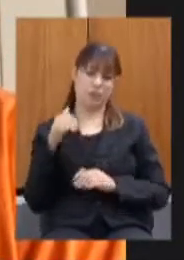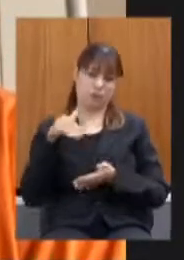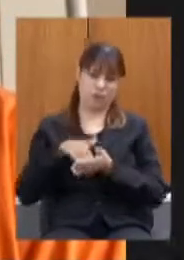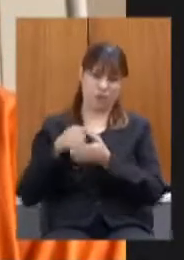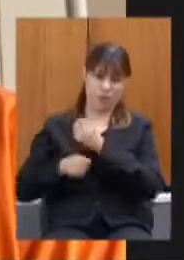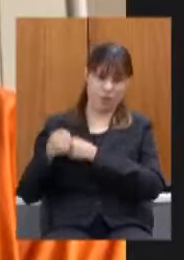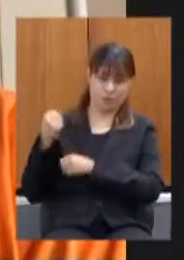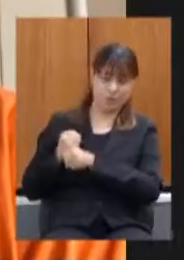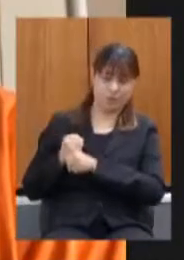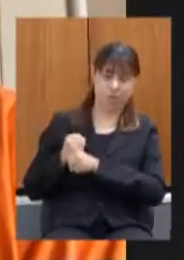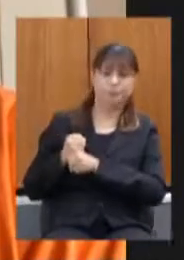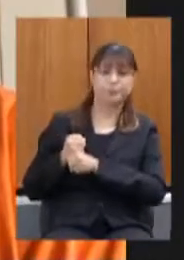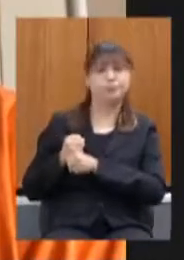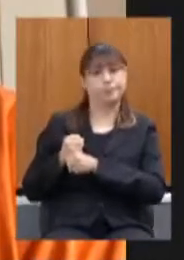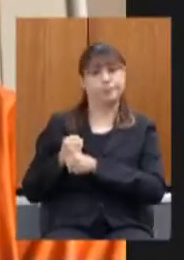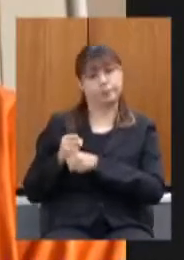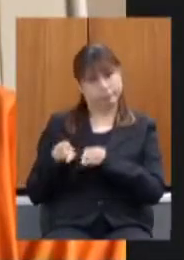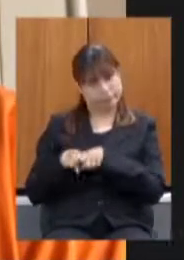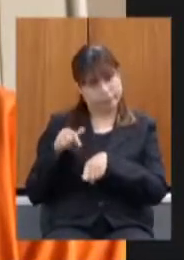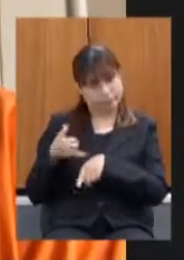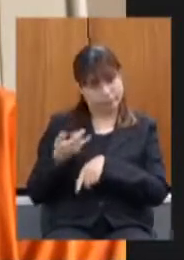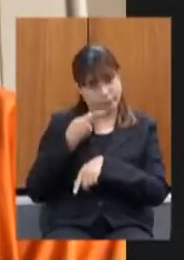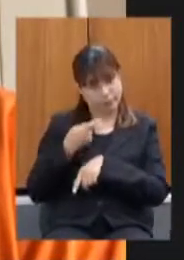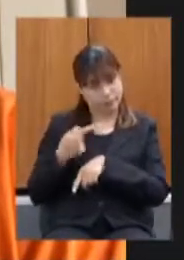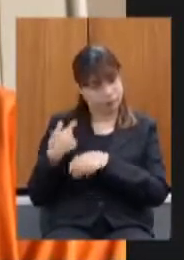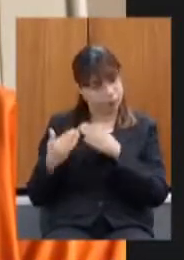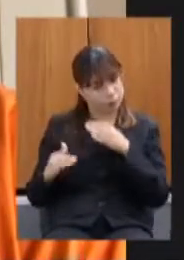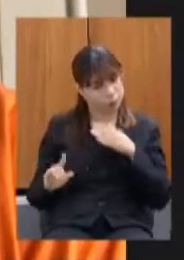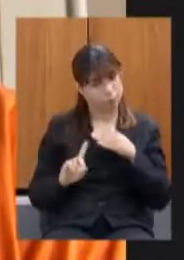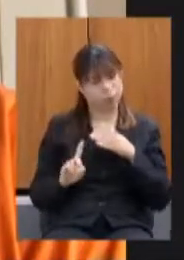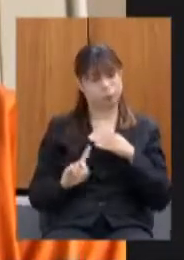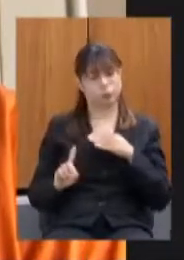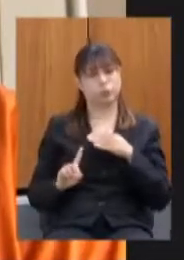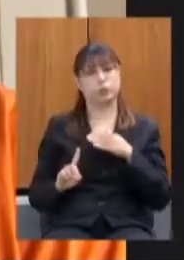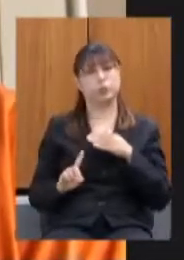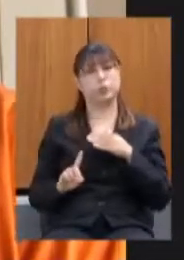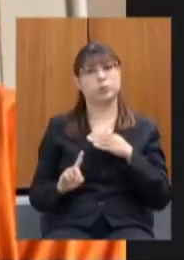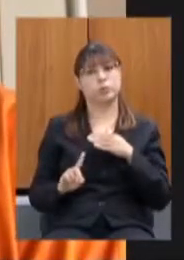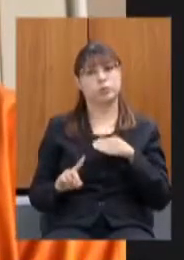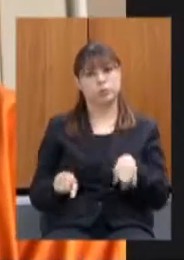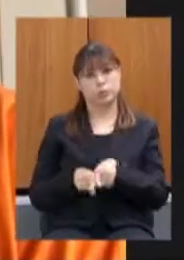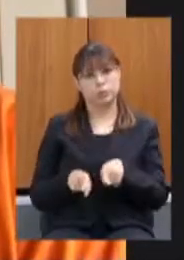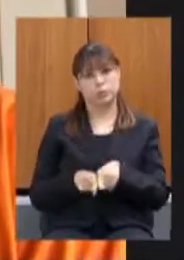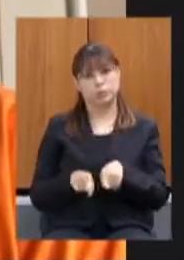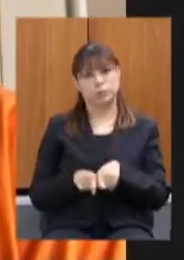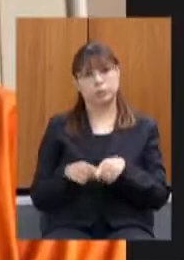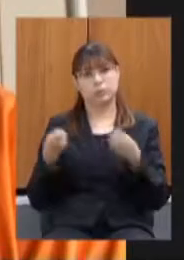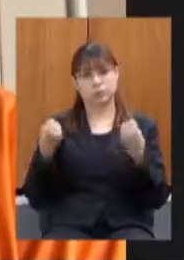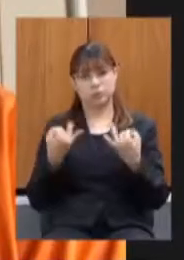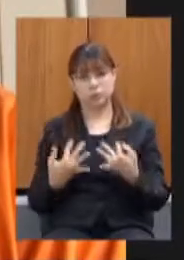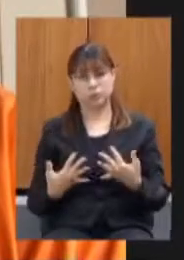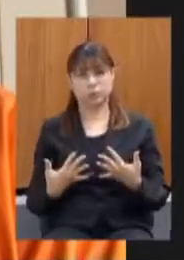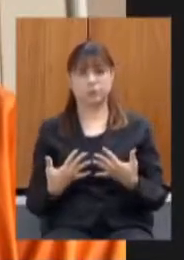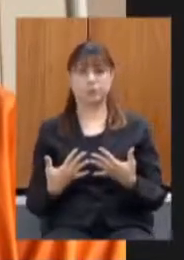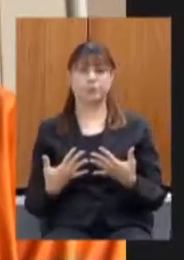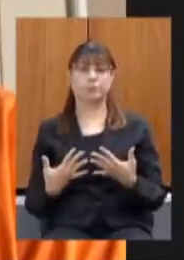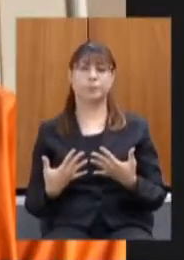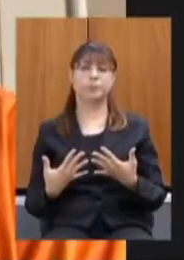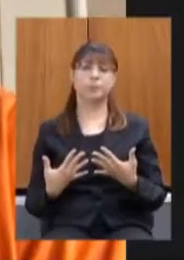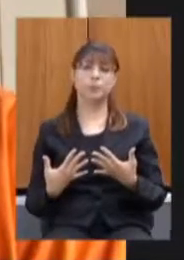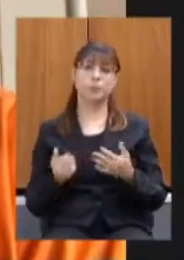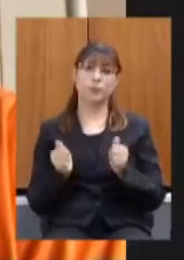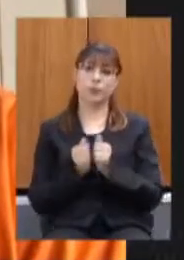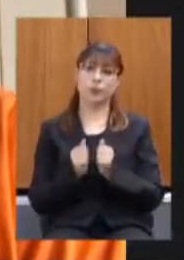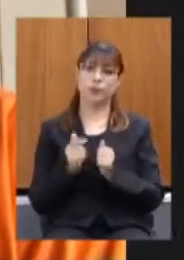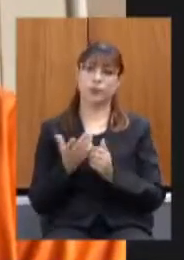inclusive deixamos bem claro que nossa posição é de ser contra e tratando de forma muito técnica em audiência até com a presença